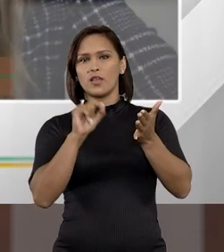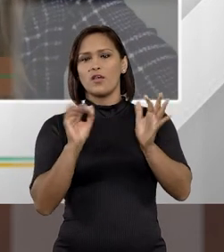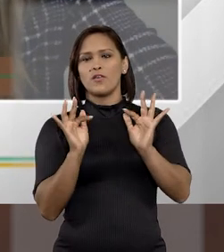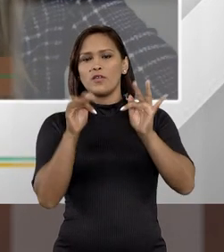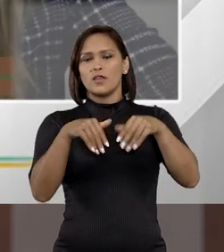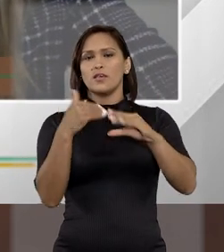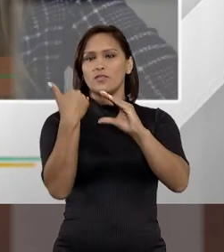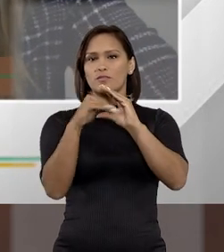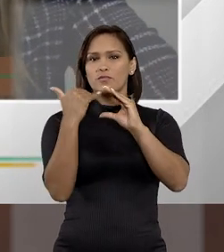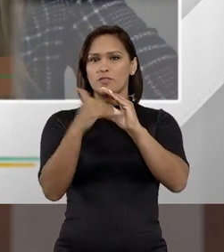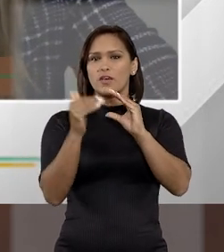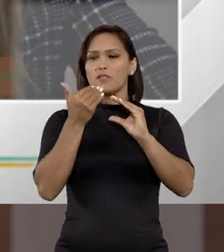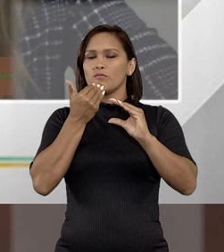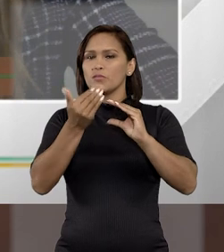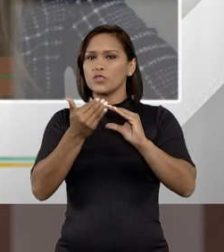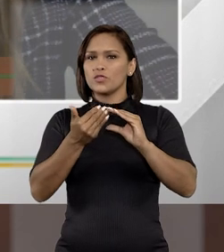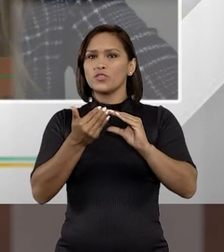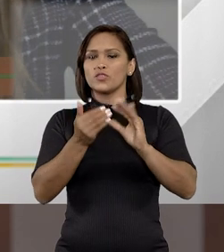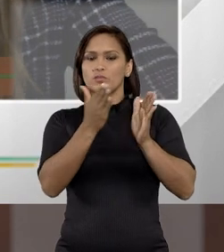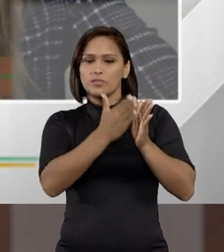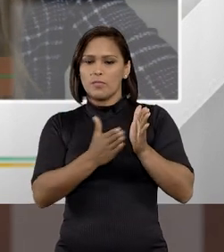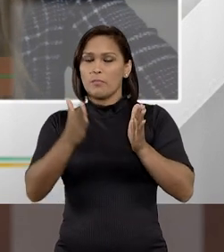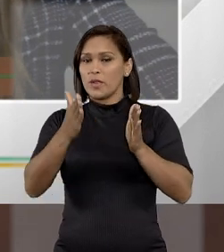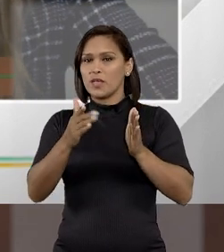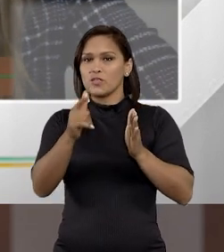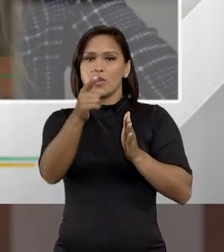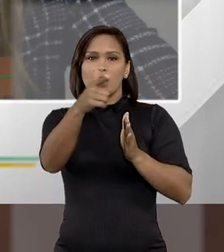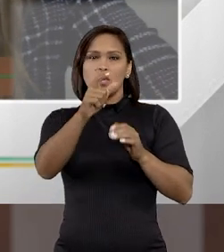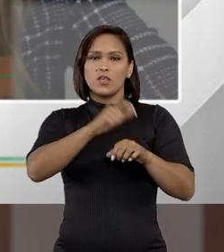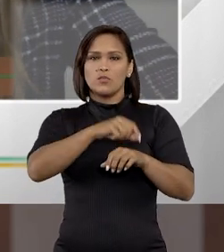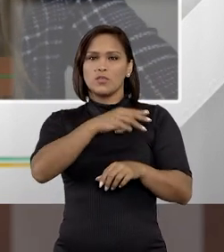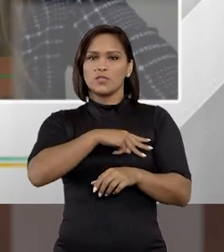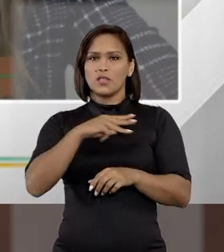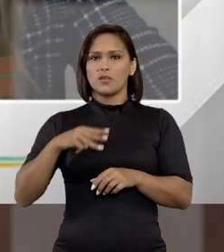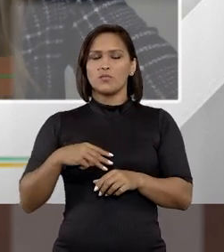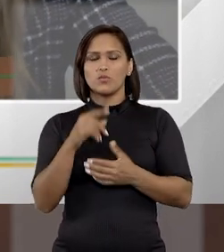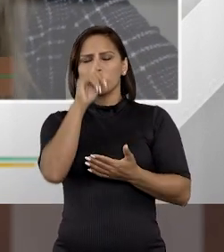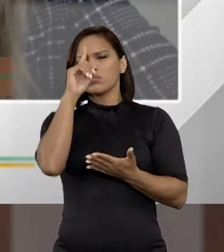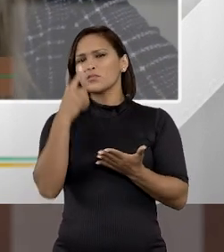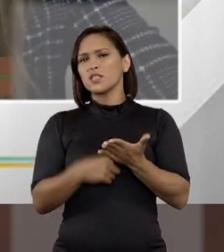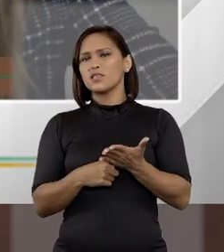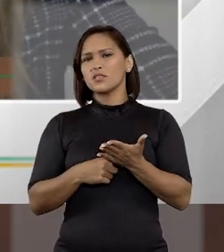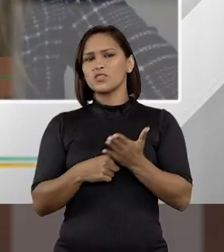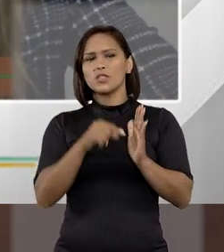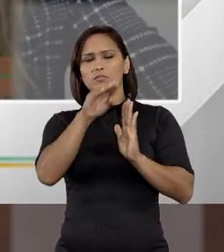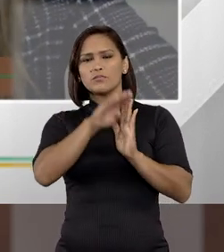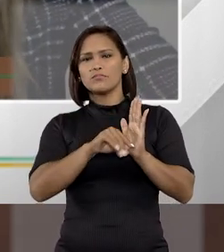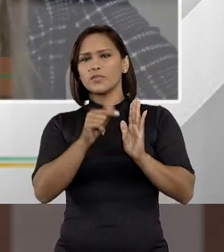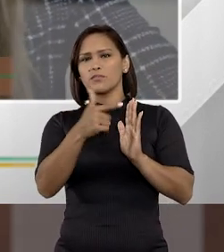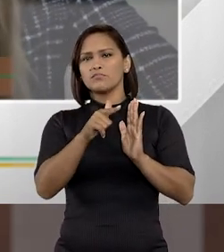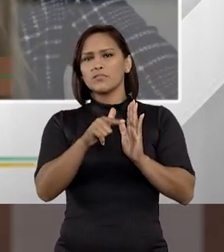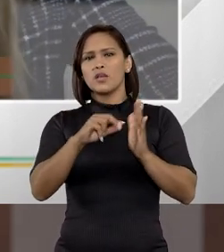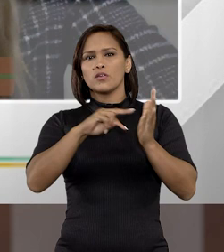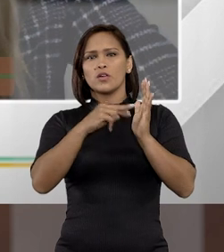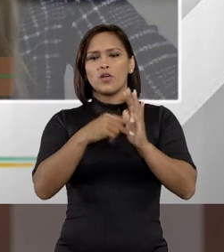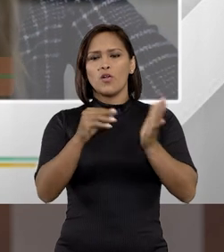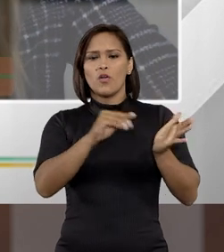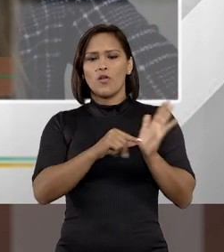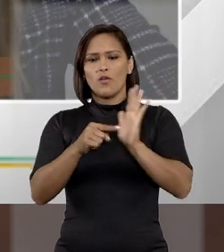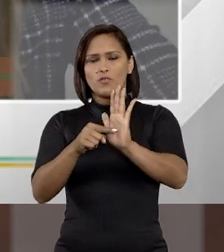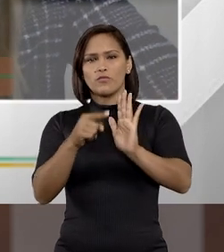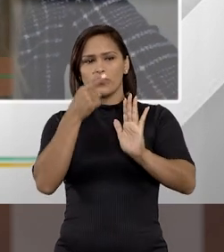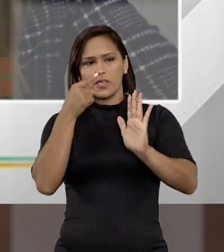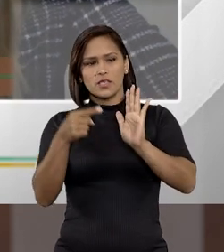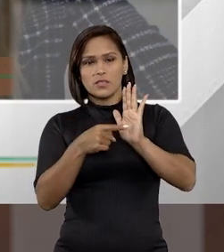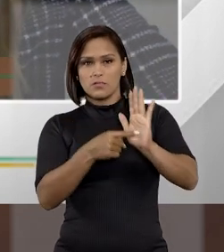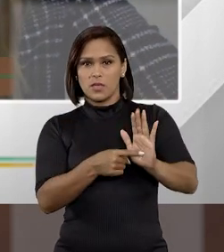e enviar o inquérito para pedido de prazo e aí, enfim, o Ministério Público decidir em cima disso e, seja pelo oferecimento